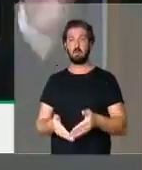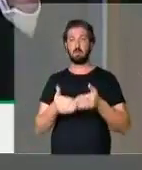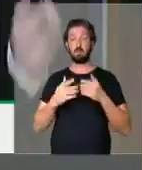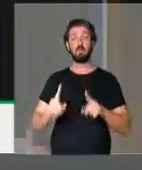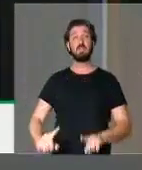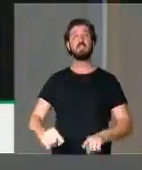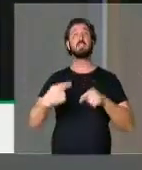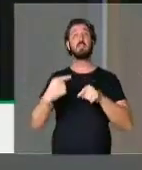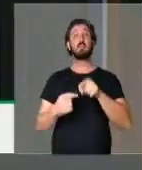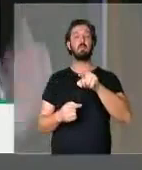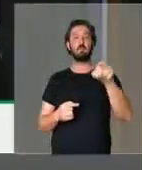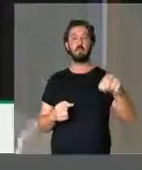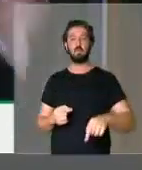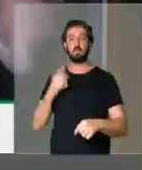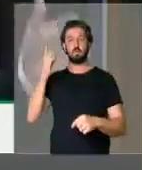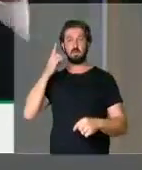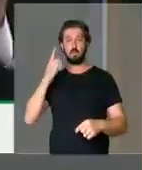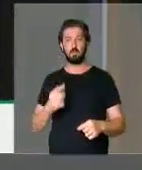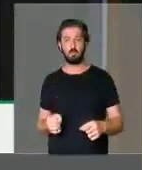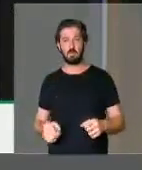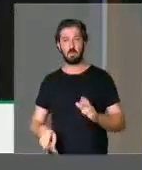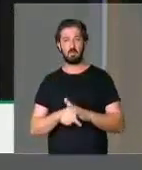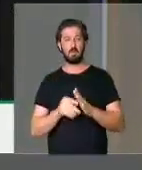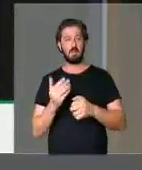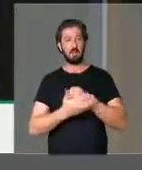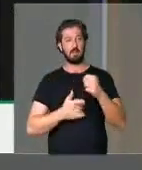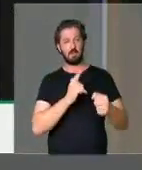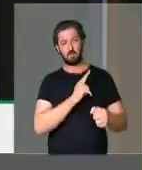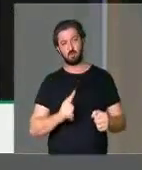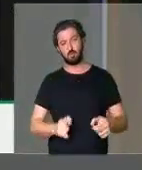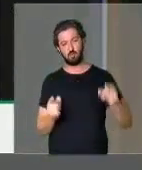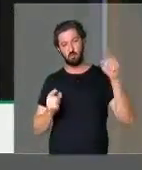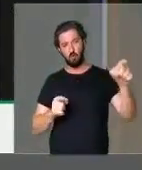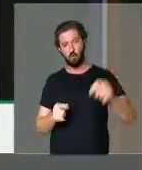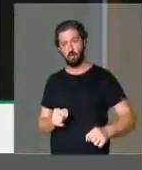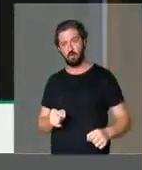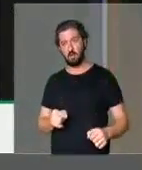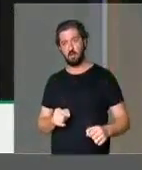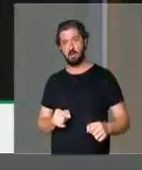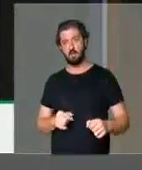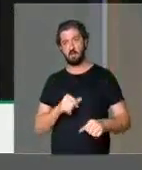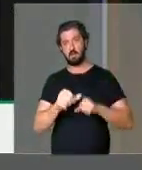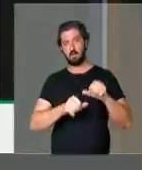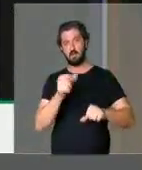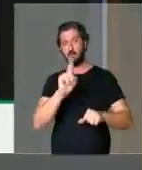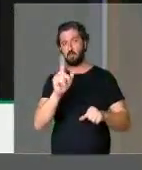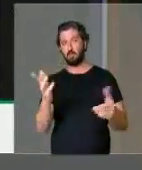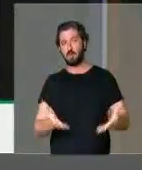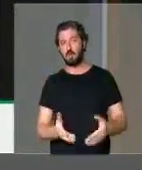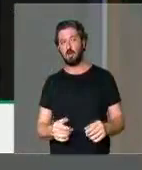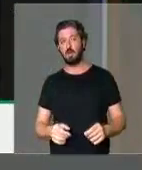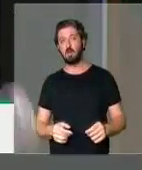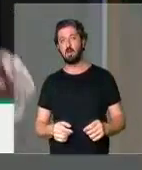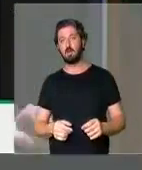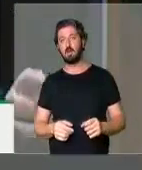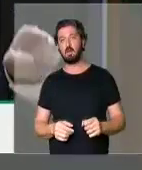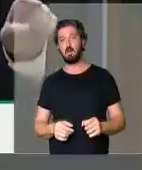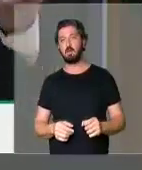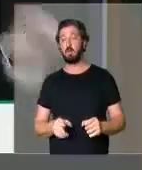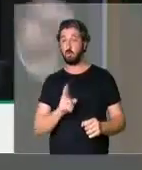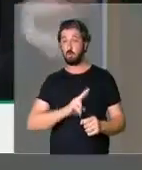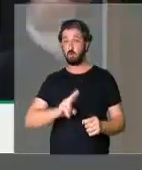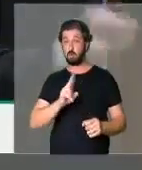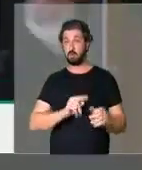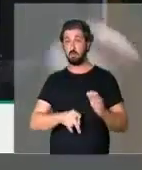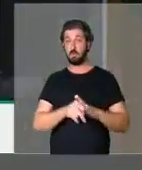fazer um desafio aos parlamentares da base do governo. Não modifiquem agora, então, através